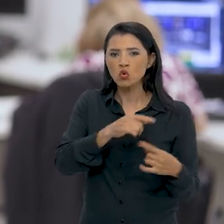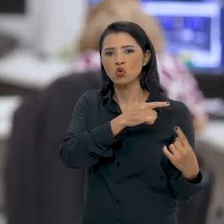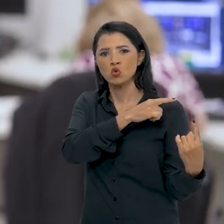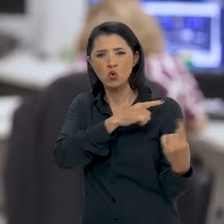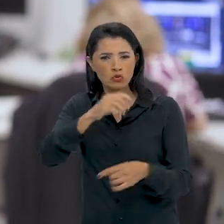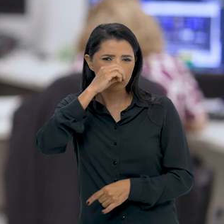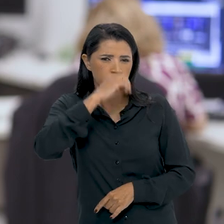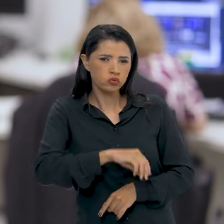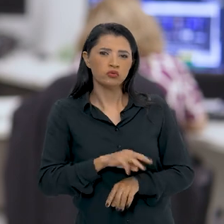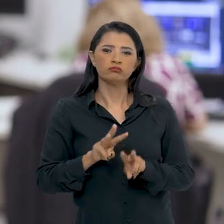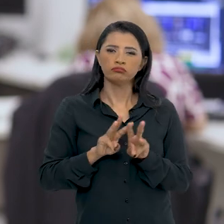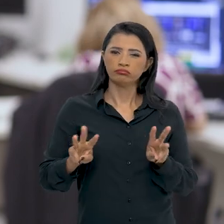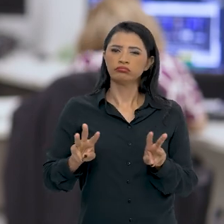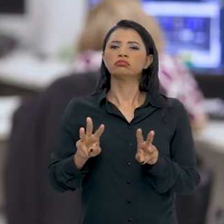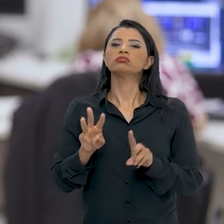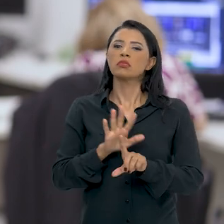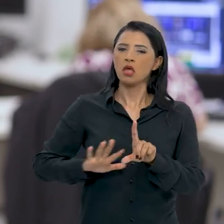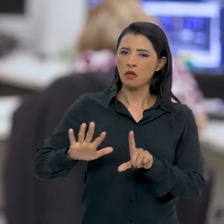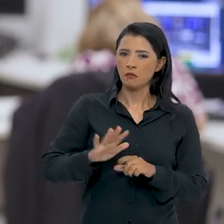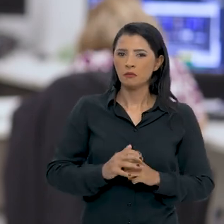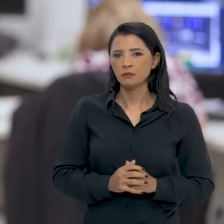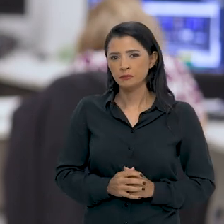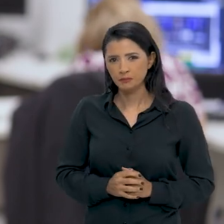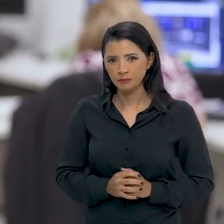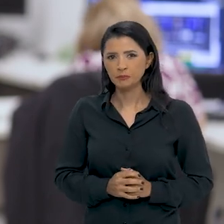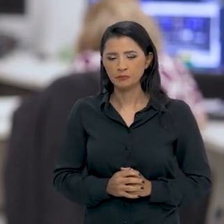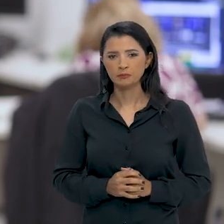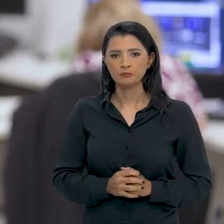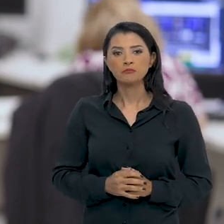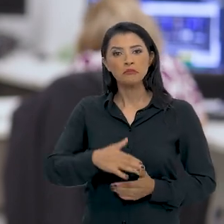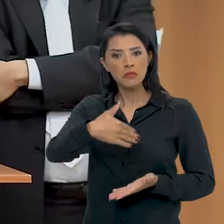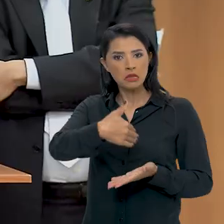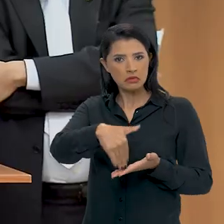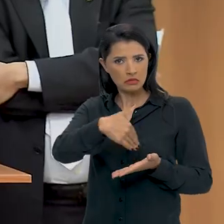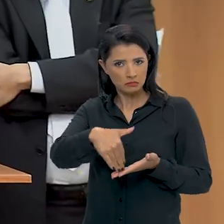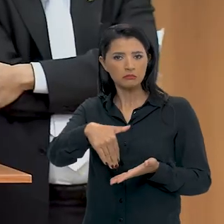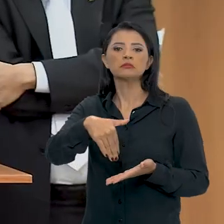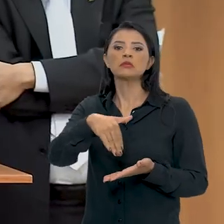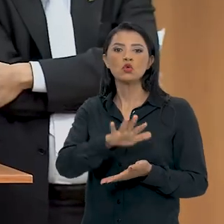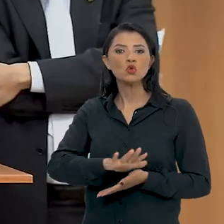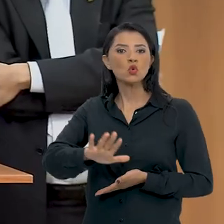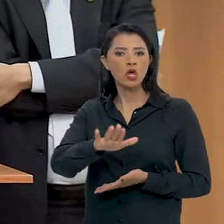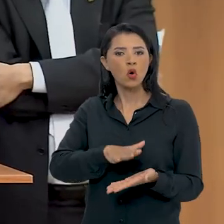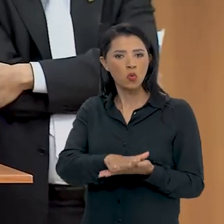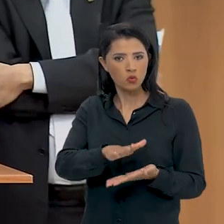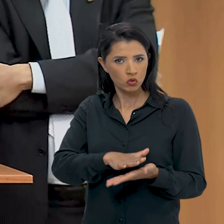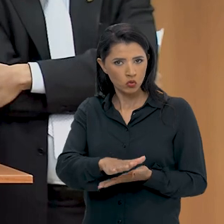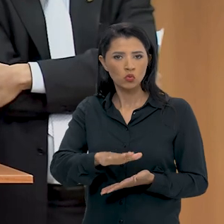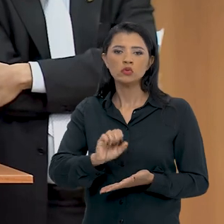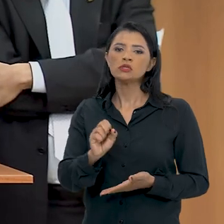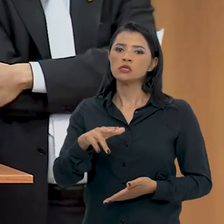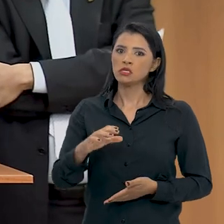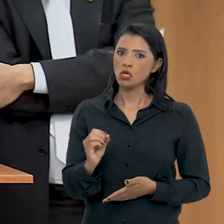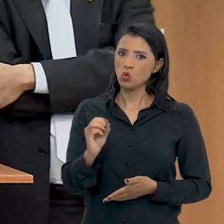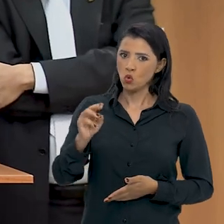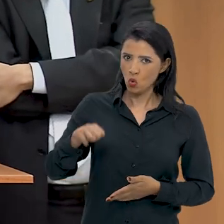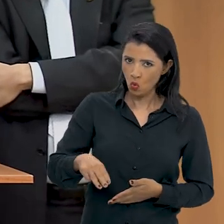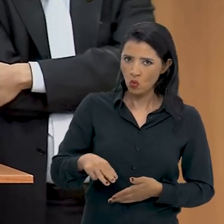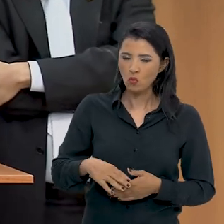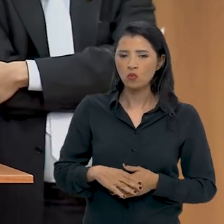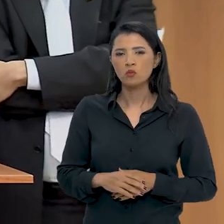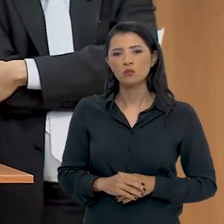medidas contra práticas abusivas nas plataformas digitais. A Secretaria Nacional do Consumidor se viu